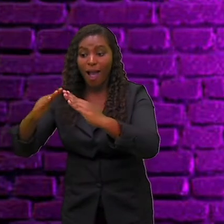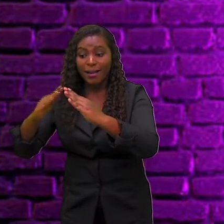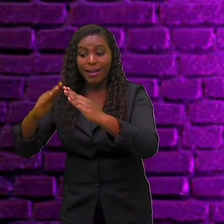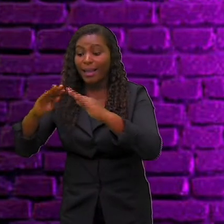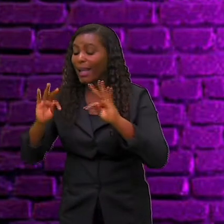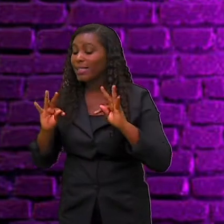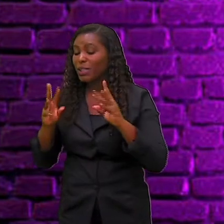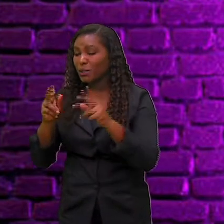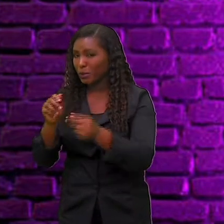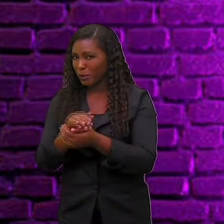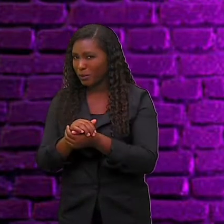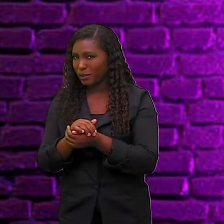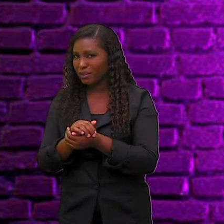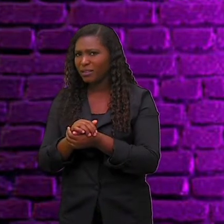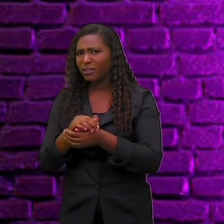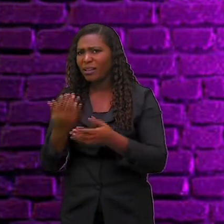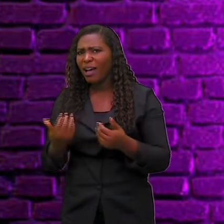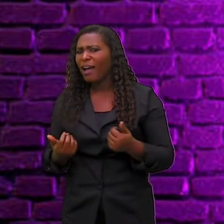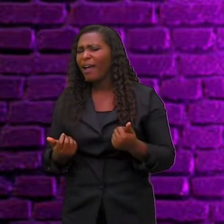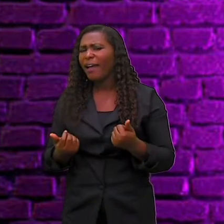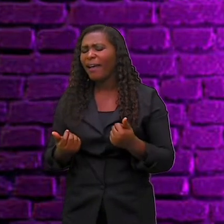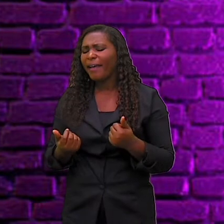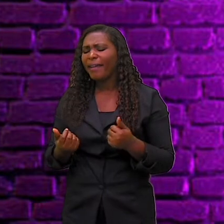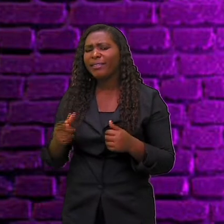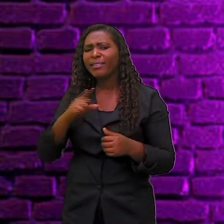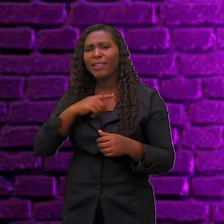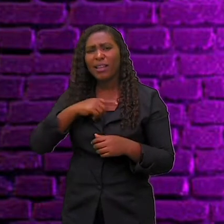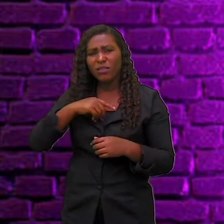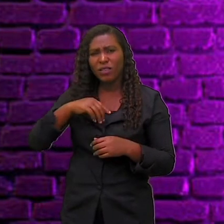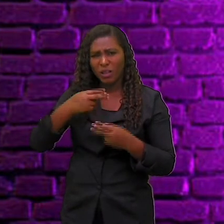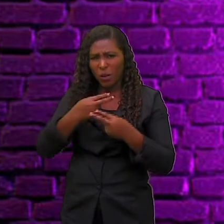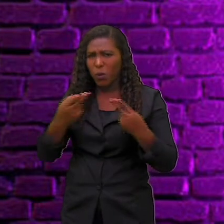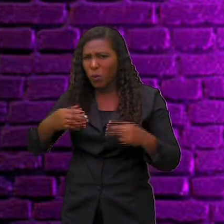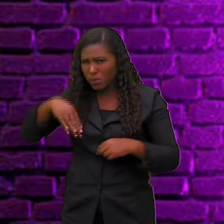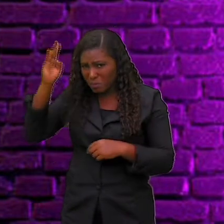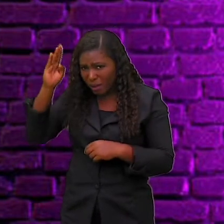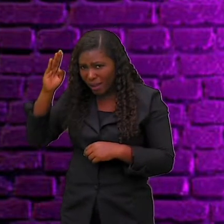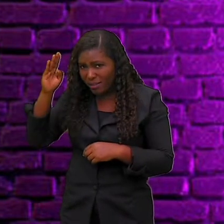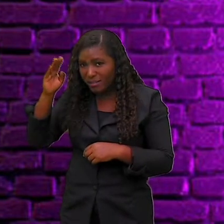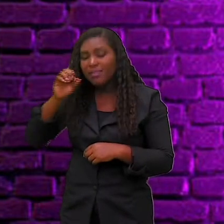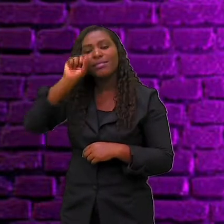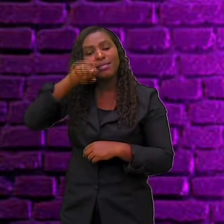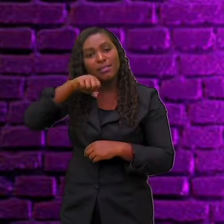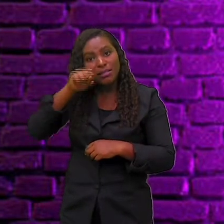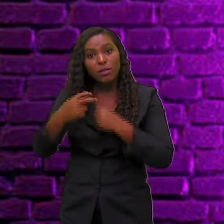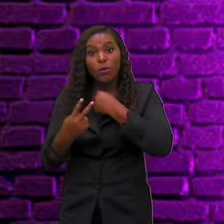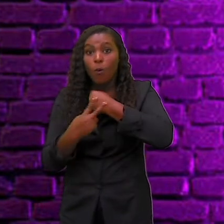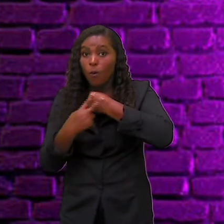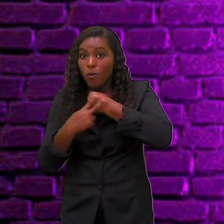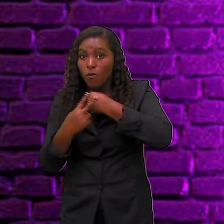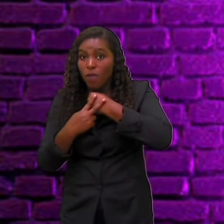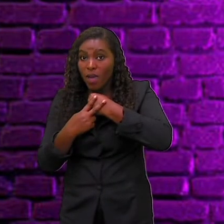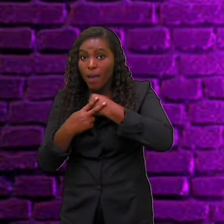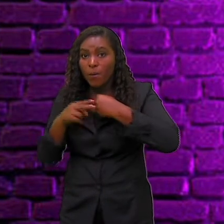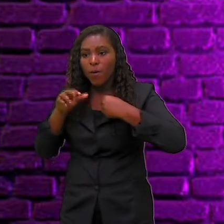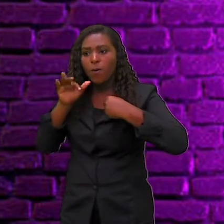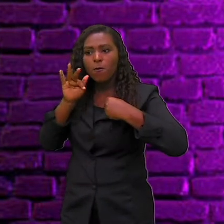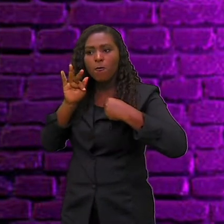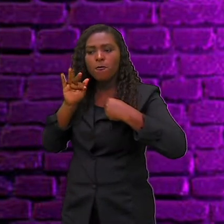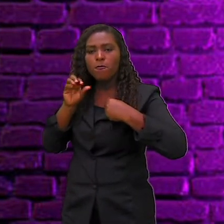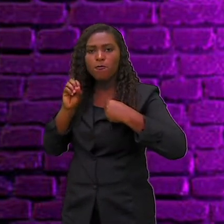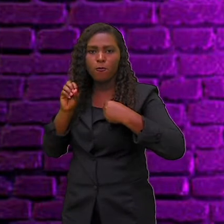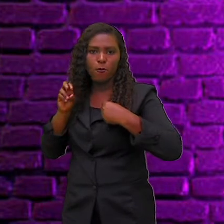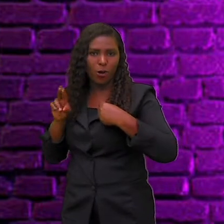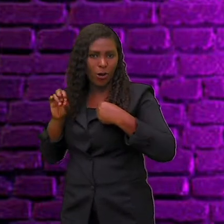Sim. E o que foi que acrescentou, pessoal? O verbo auxiliar foi. Mas nós